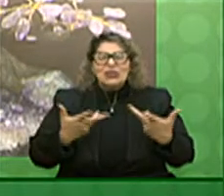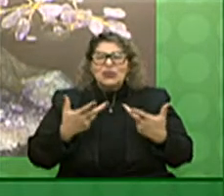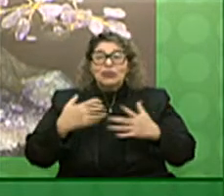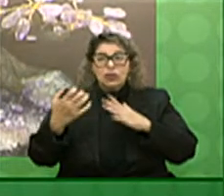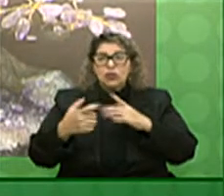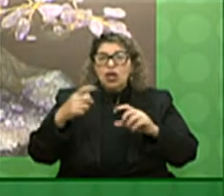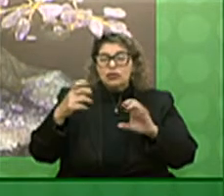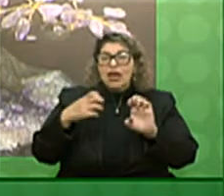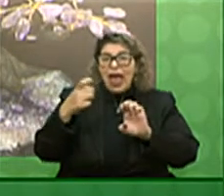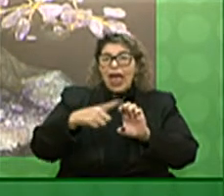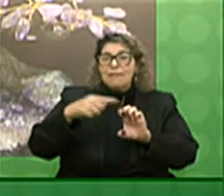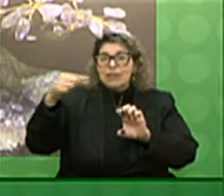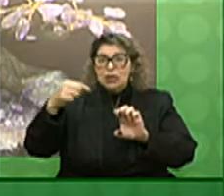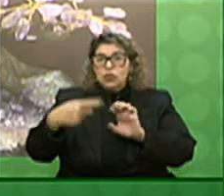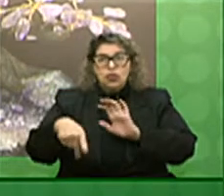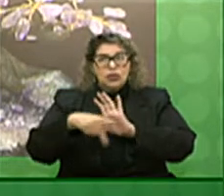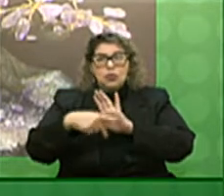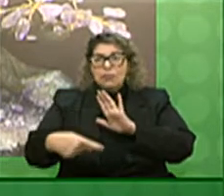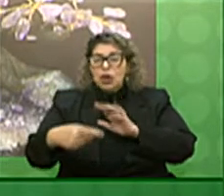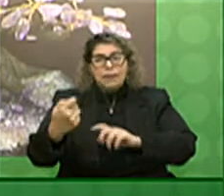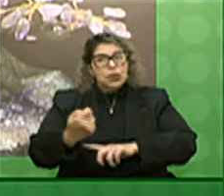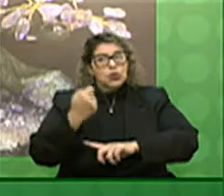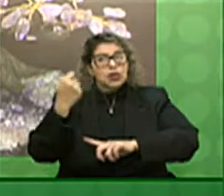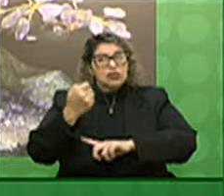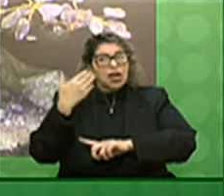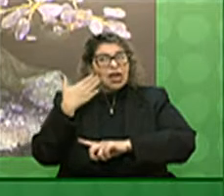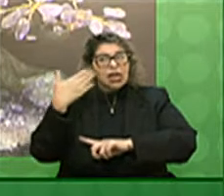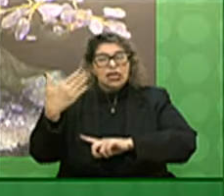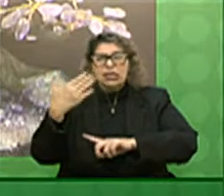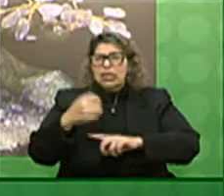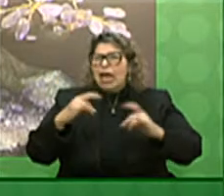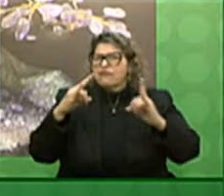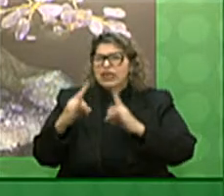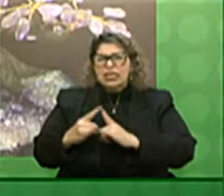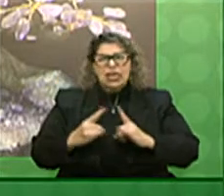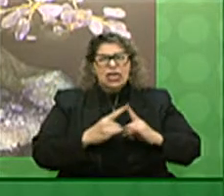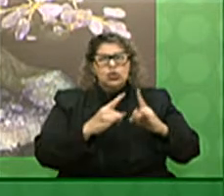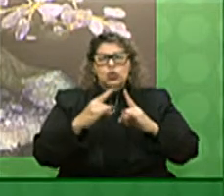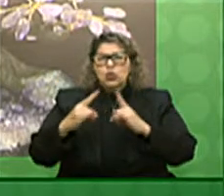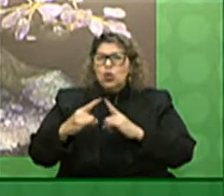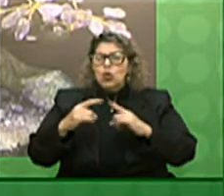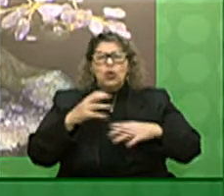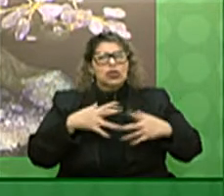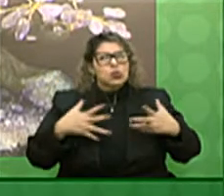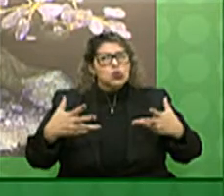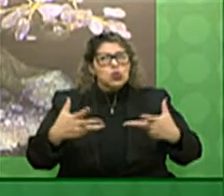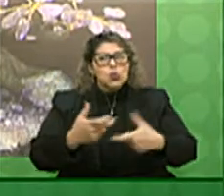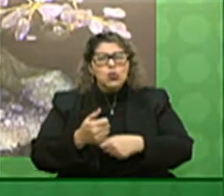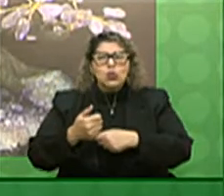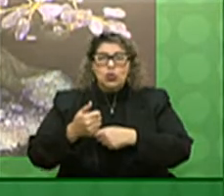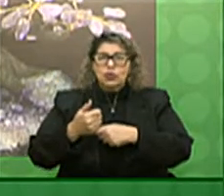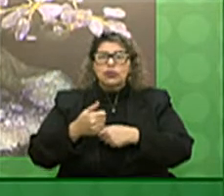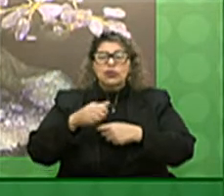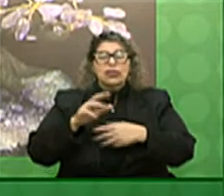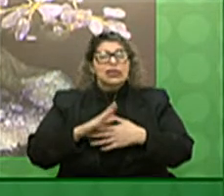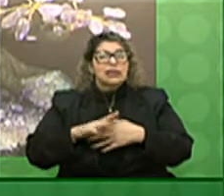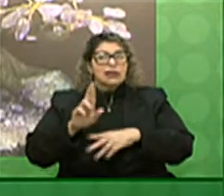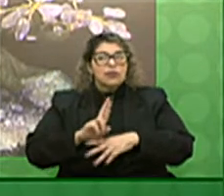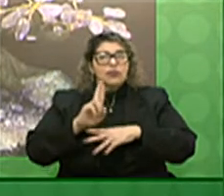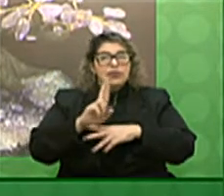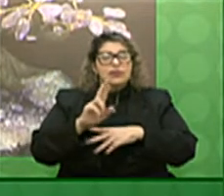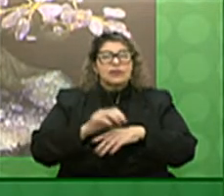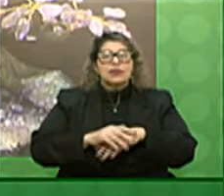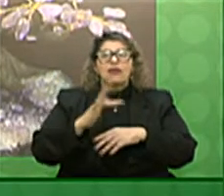empreendedores que aliás aqui no Rio Grande do Sul eu quero agradecer as federações entidades o Daniel Randondo Transforma o Bom da